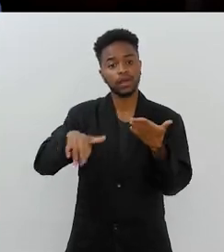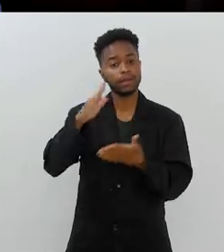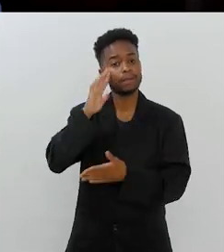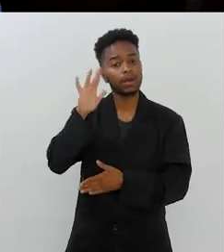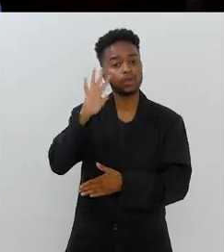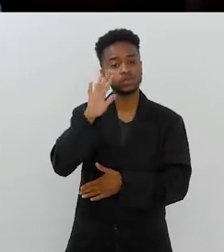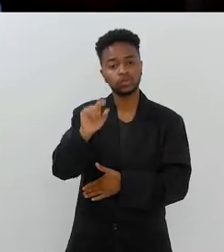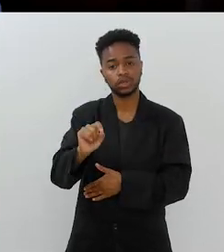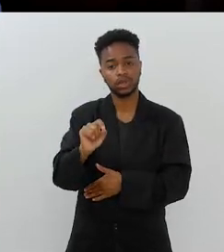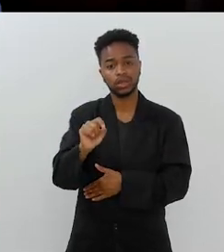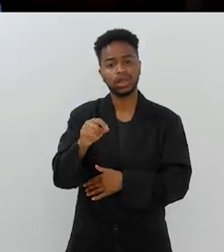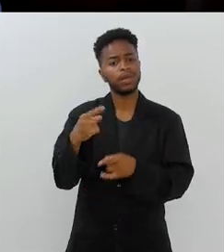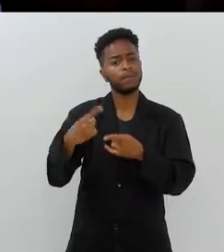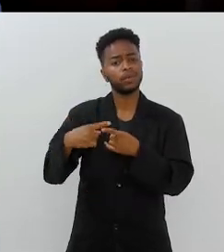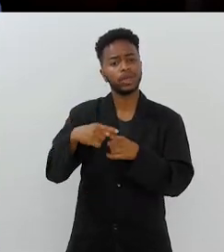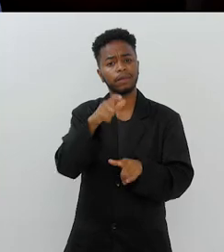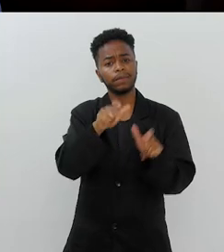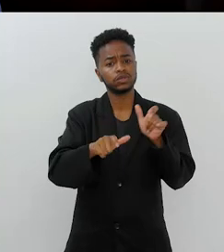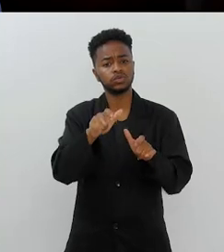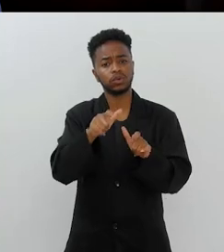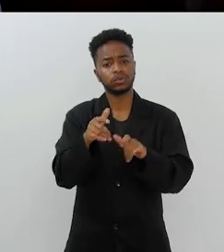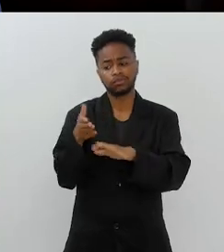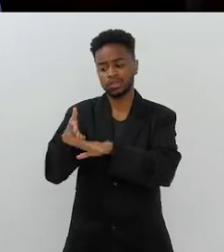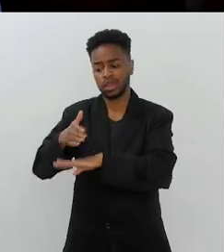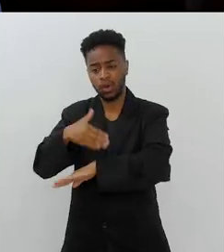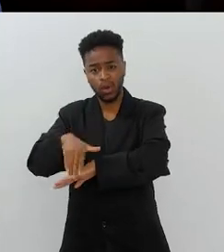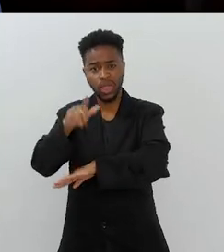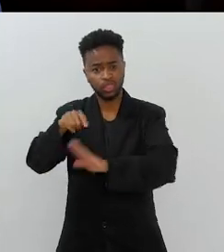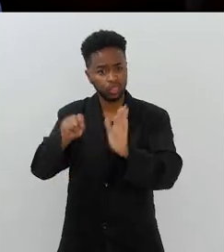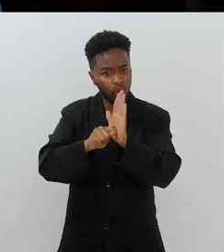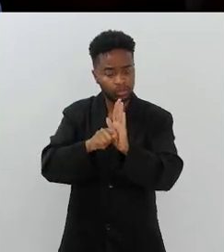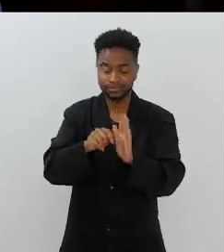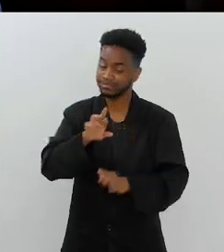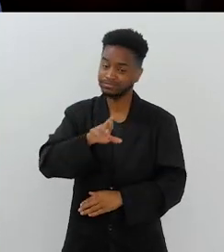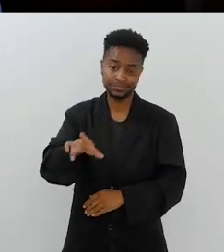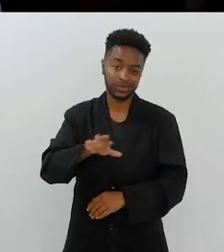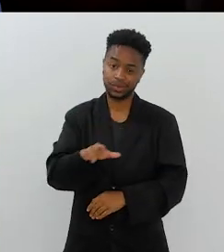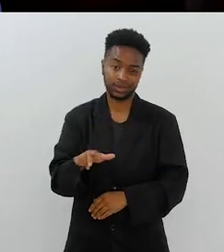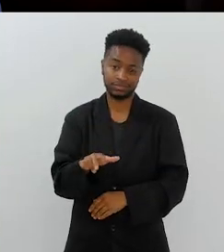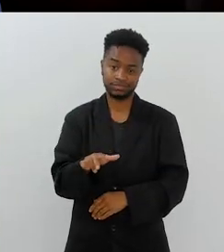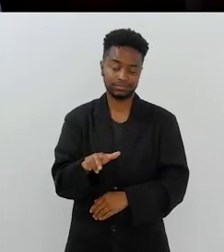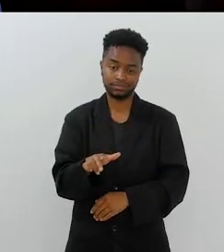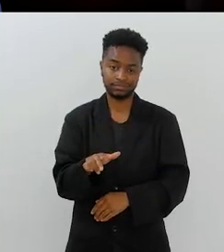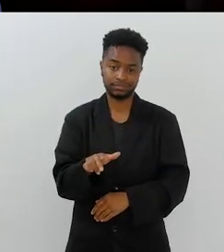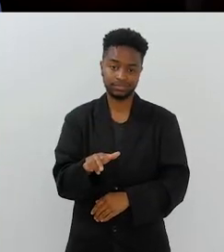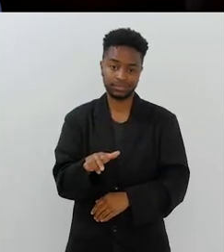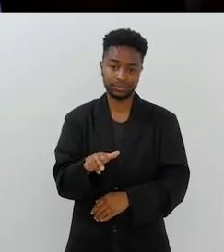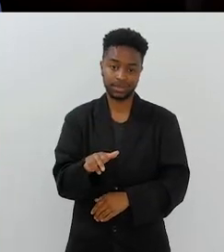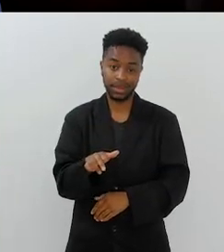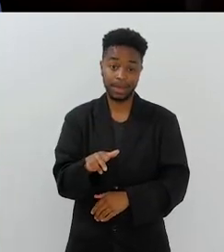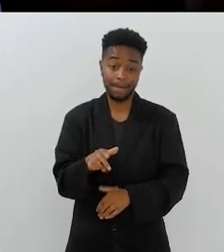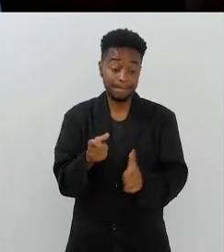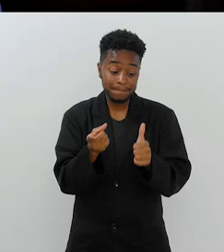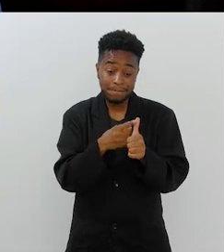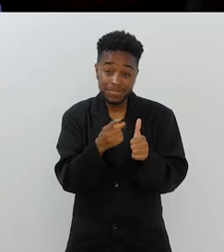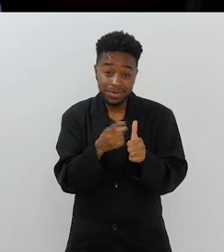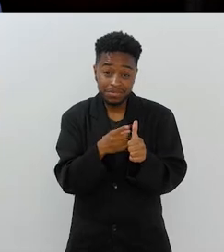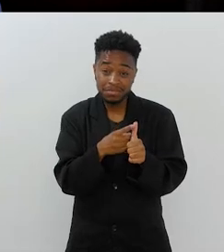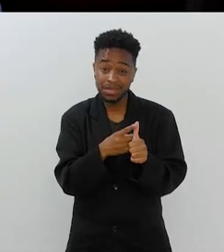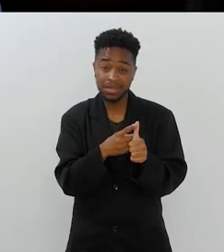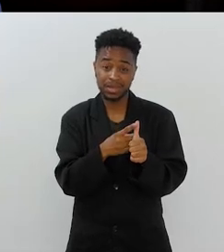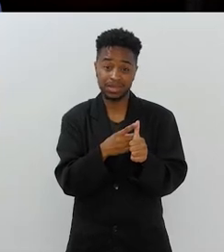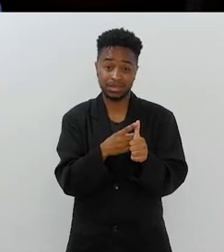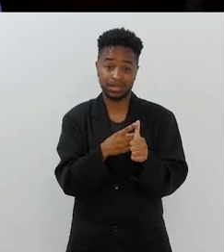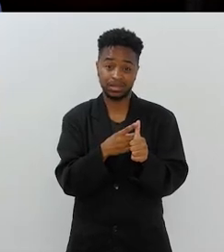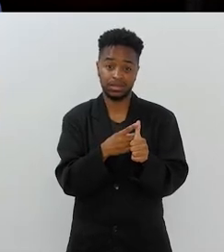pessoas imaginam que o que levou esse homem para a rua foi a droga de São. Não foi. Não foi. O primeiro